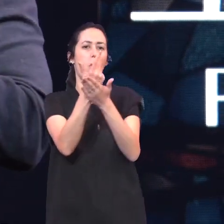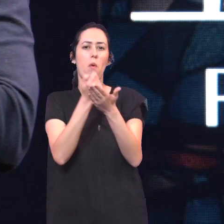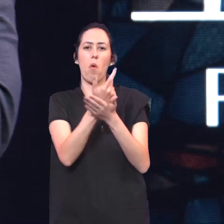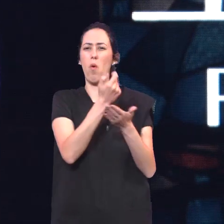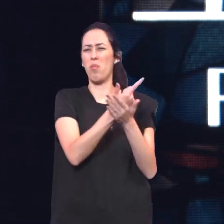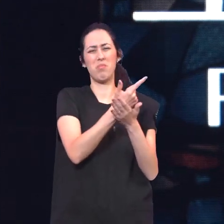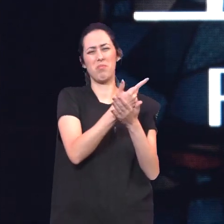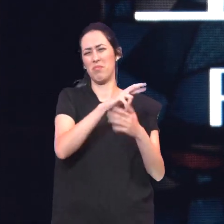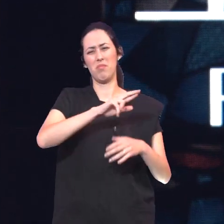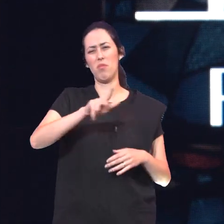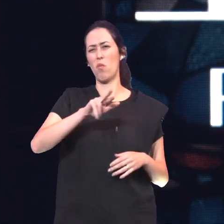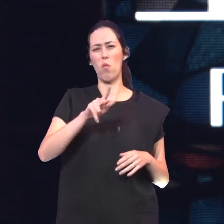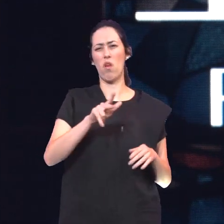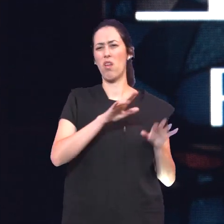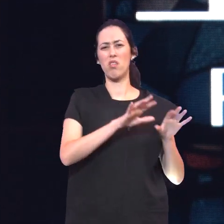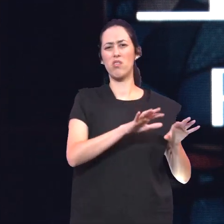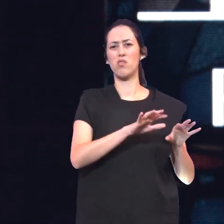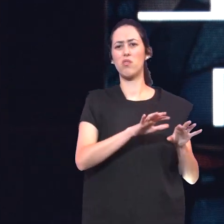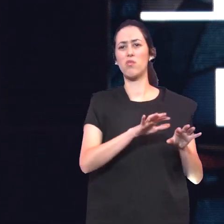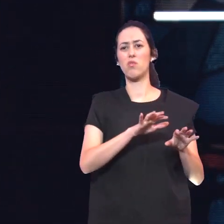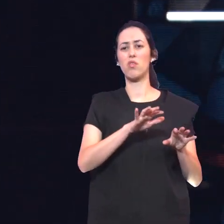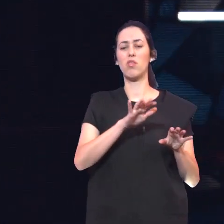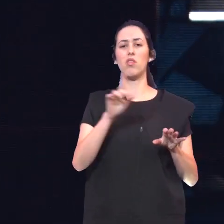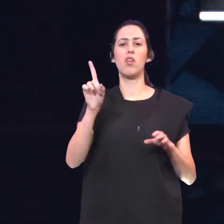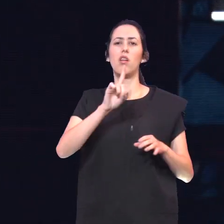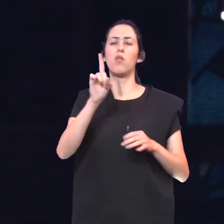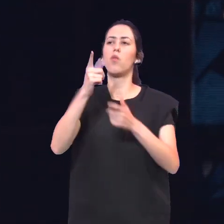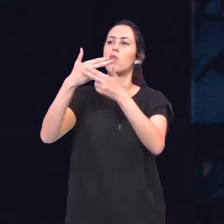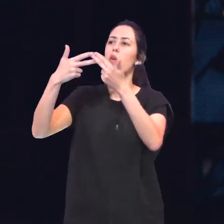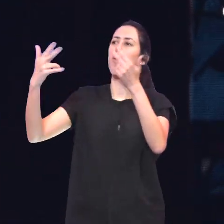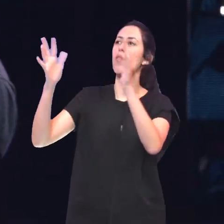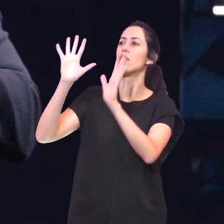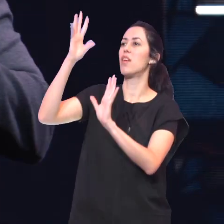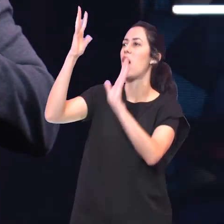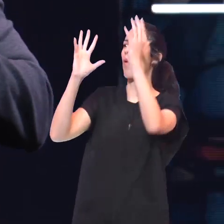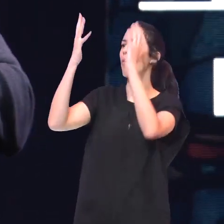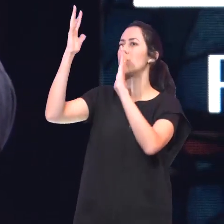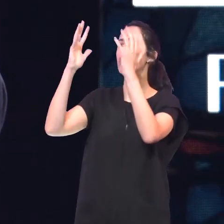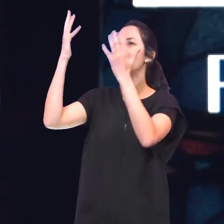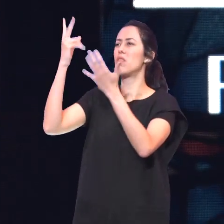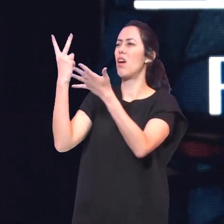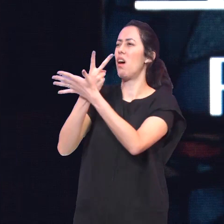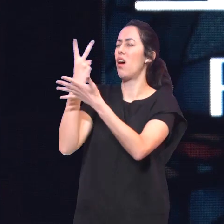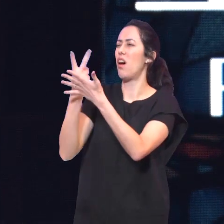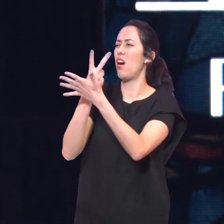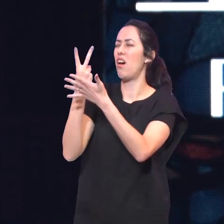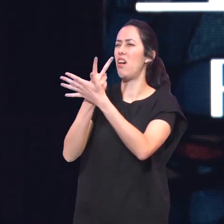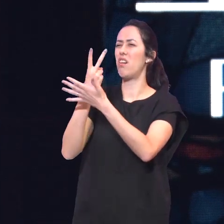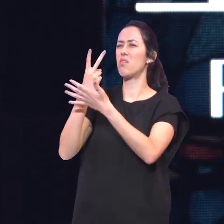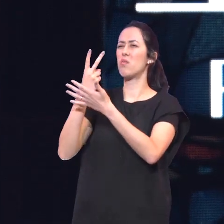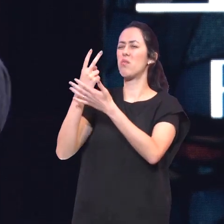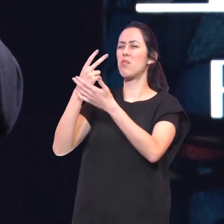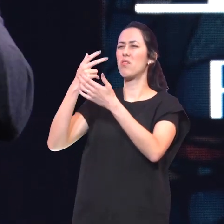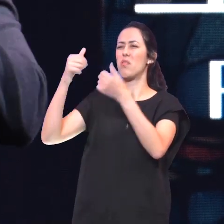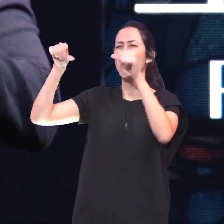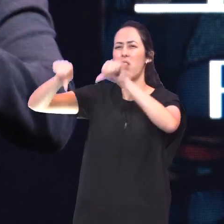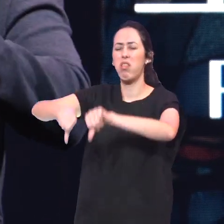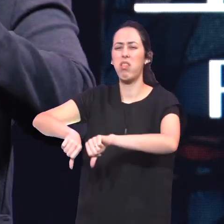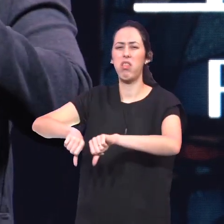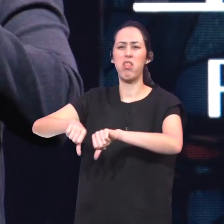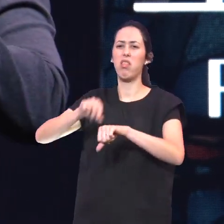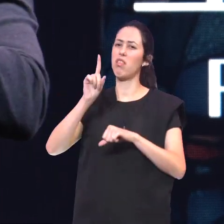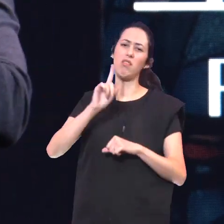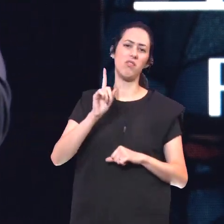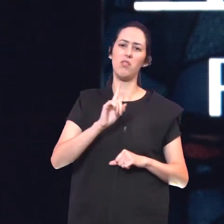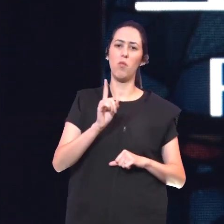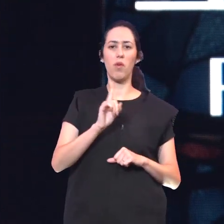Também Não está Pela força Das circunstâncias Daquilo que deu Errado Na vida A identidade